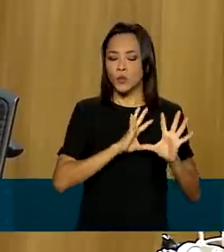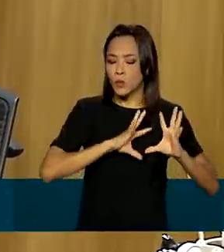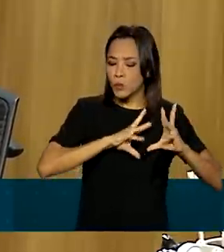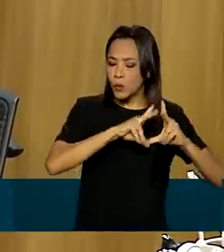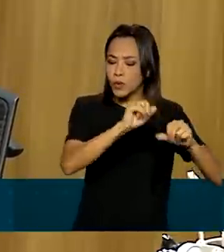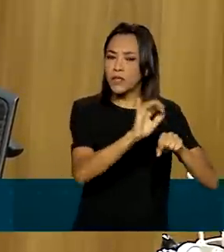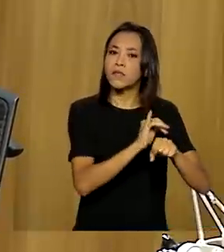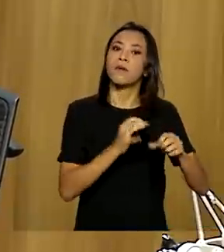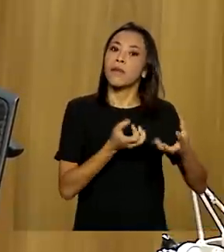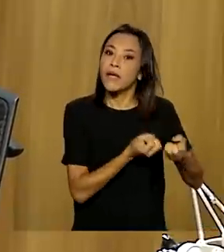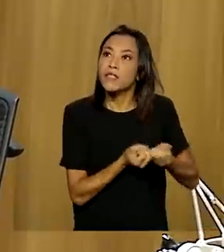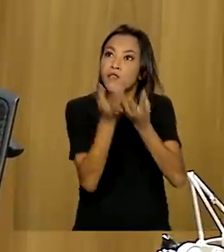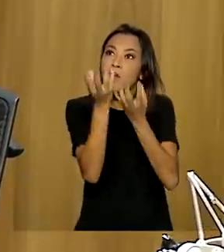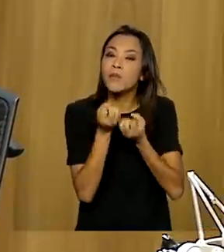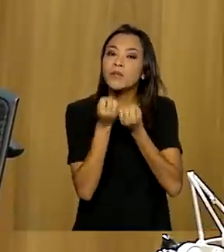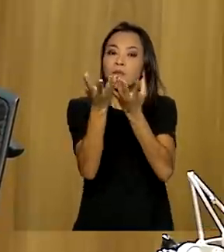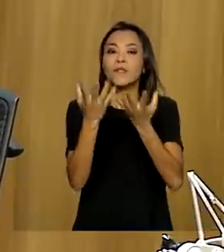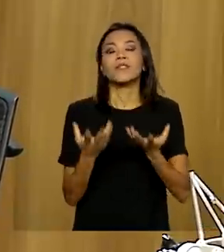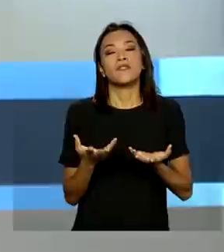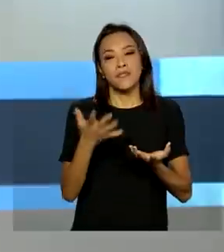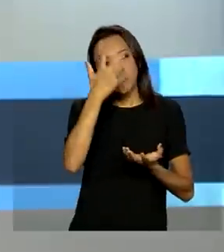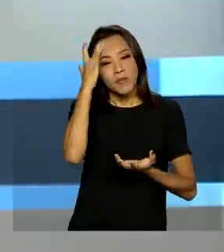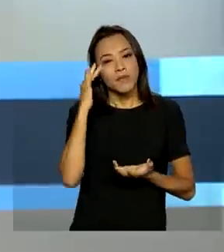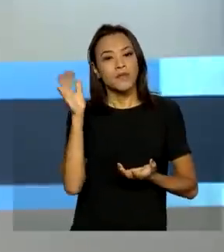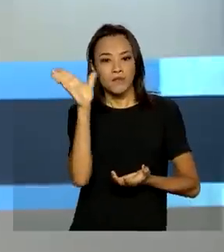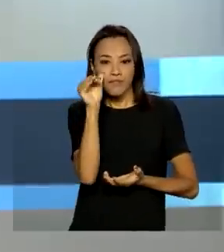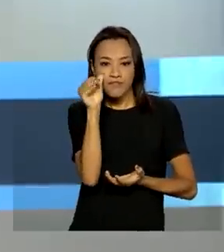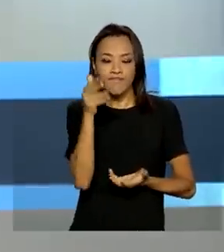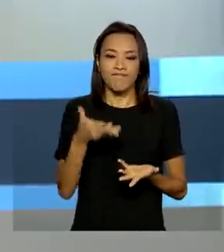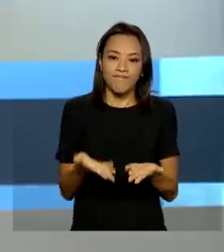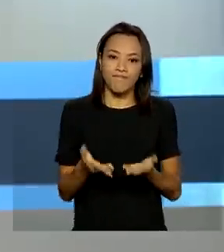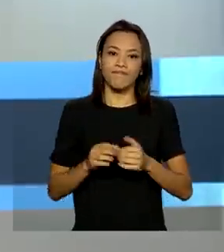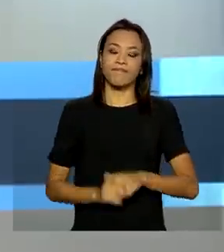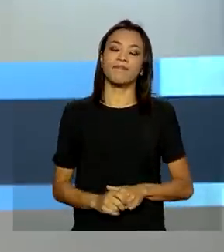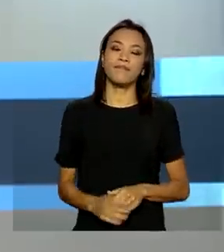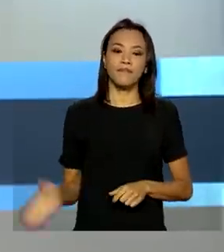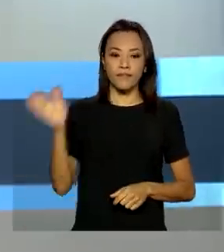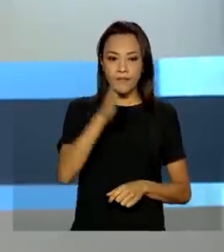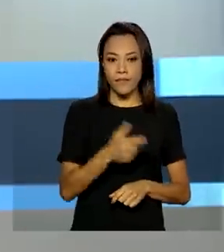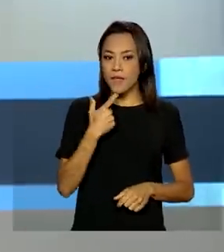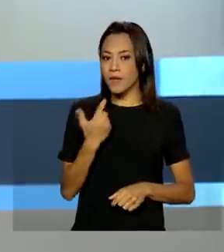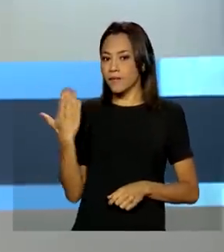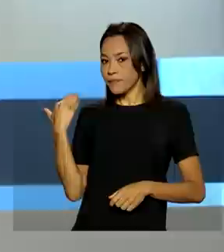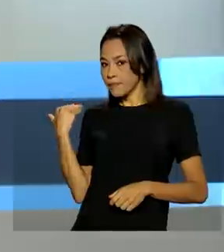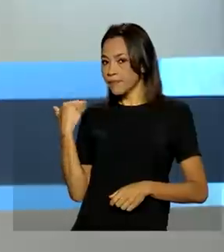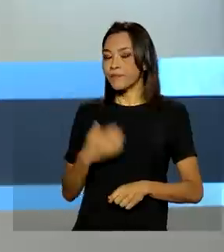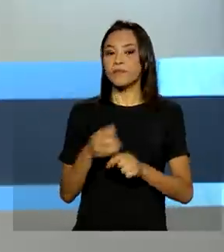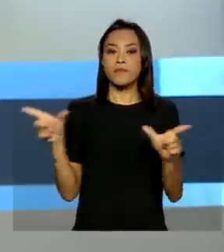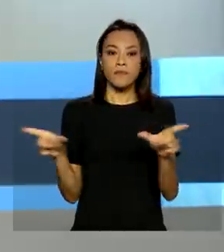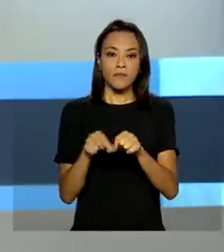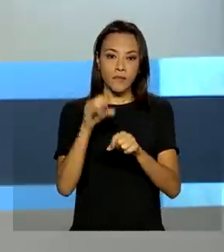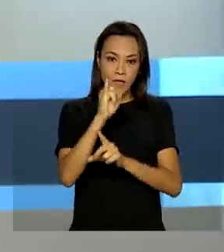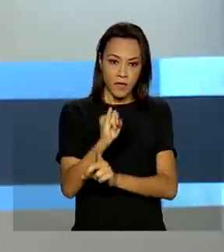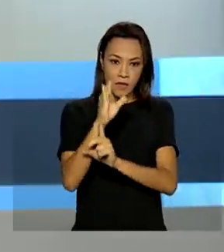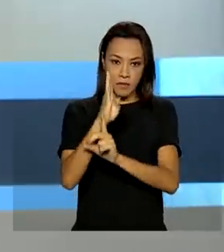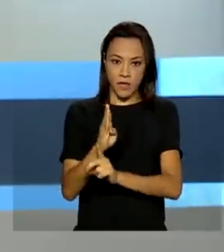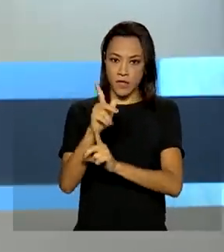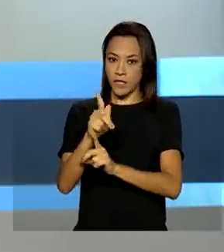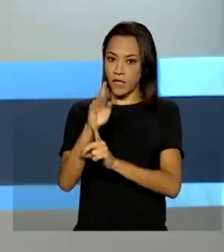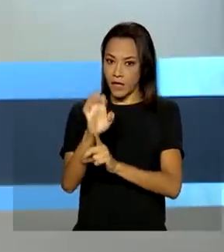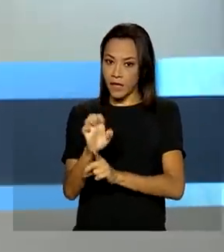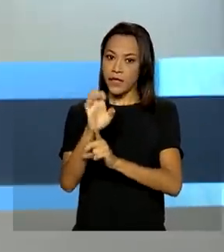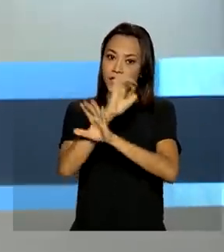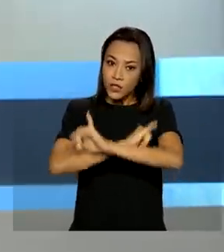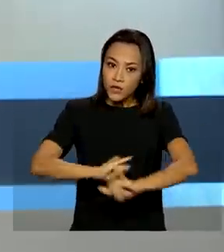disponíveis, essa informação fique disponível para o povo. O IBGE divulgou os dados de registro civil no Brasil, que